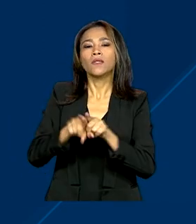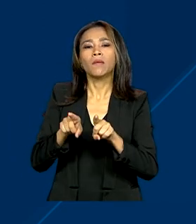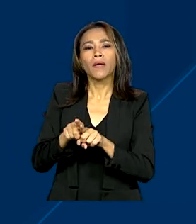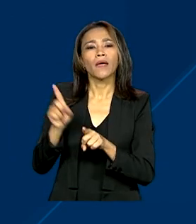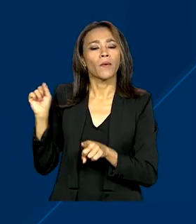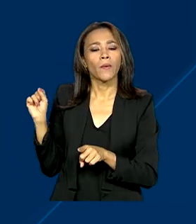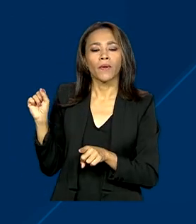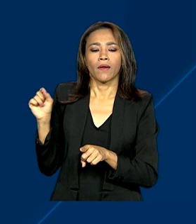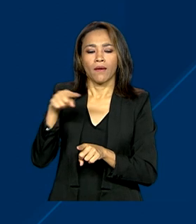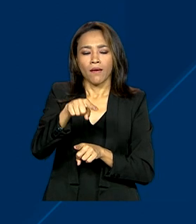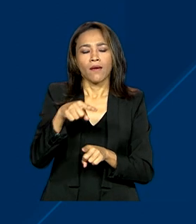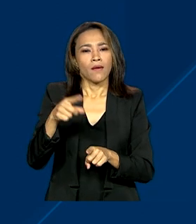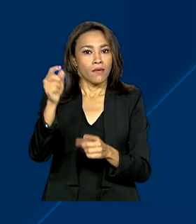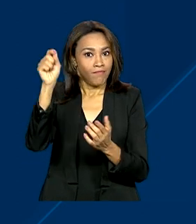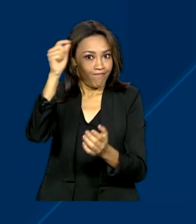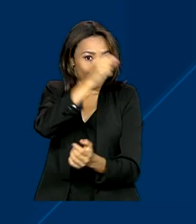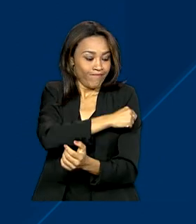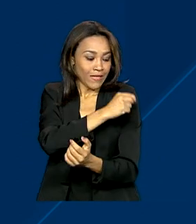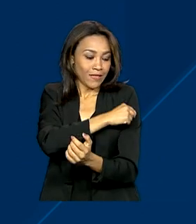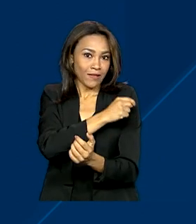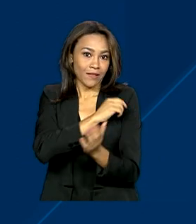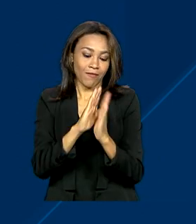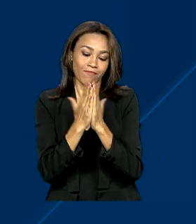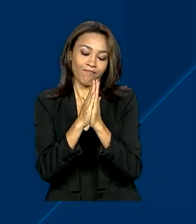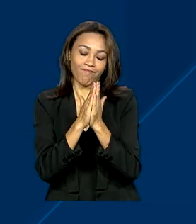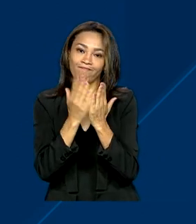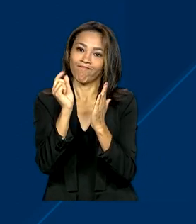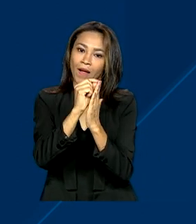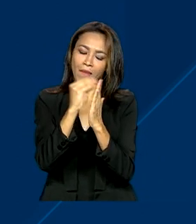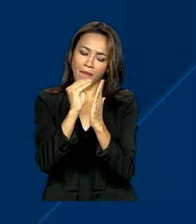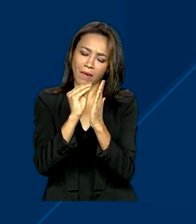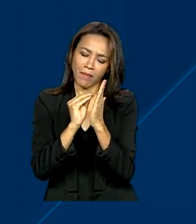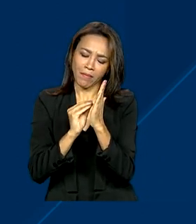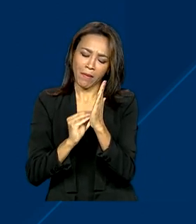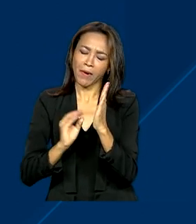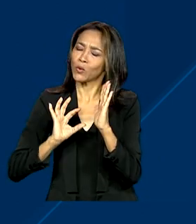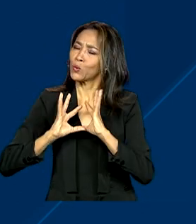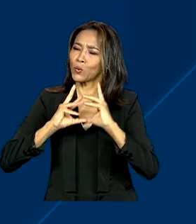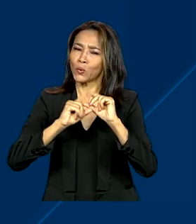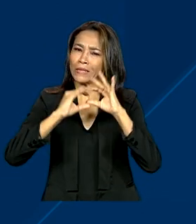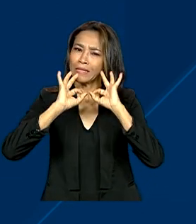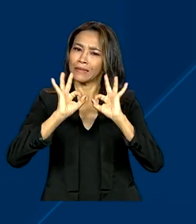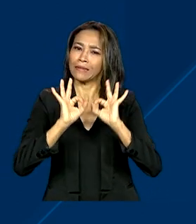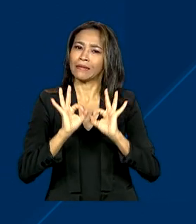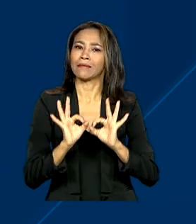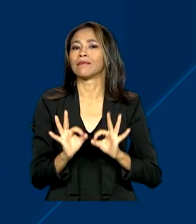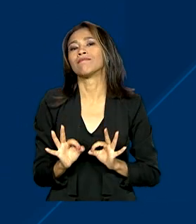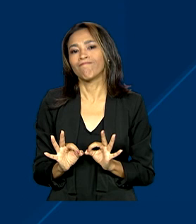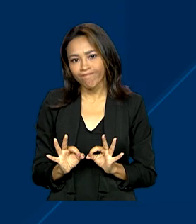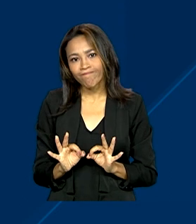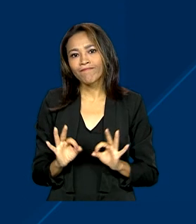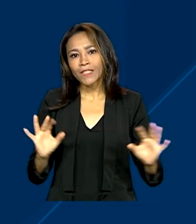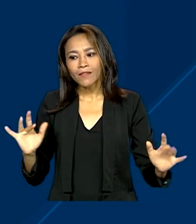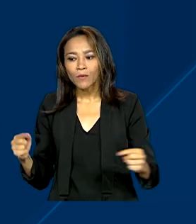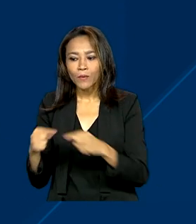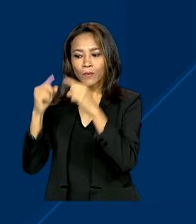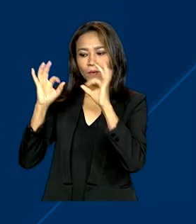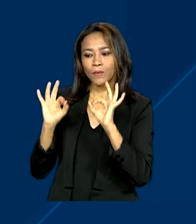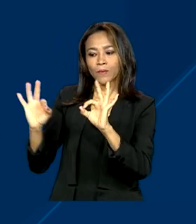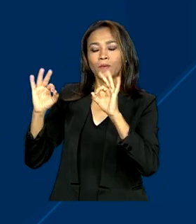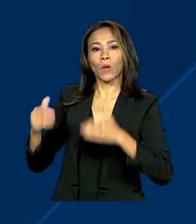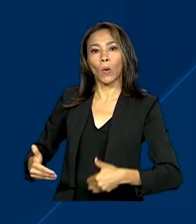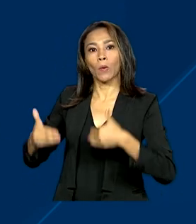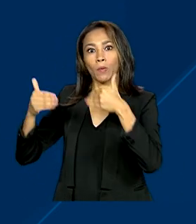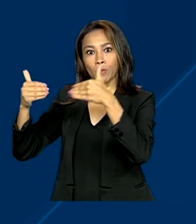a atualização do caderno de vacinação com todos os imunizantes previstos no Programa Nacional